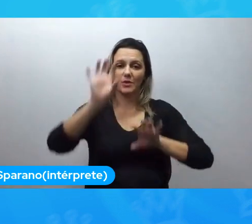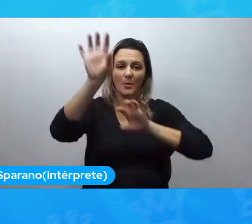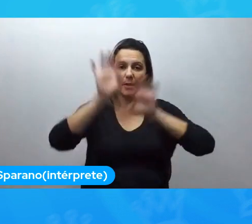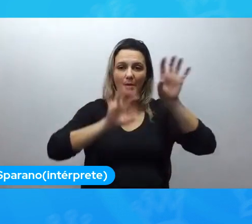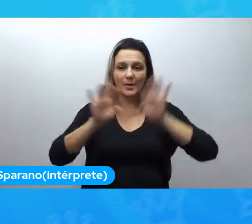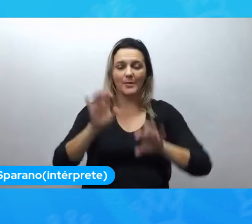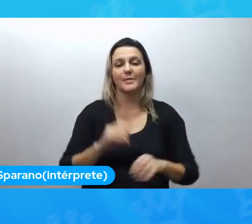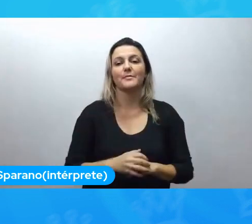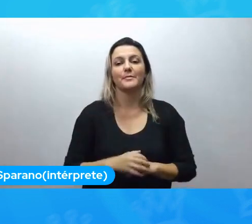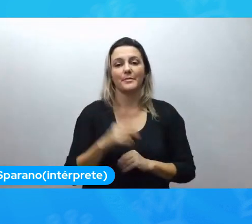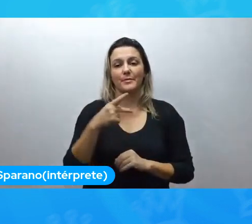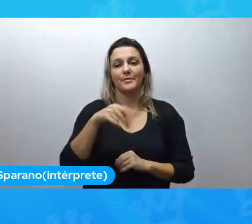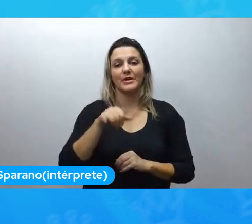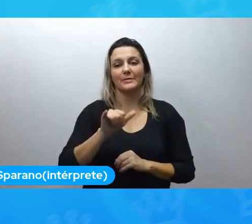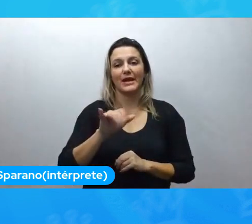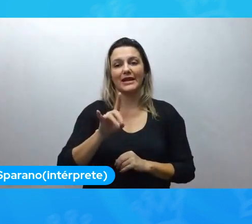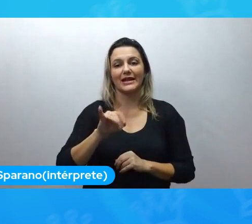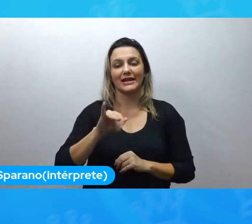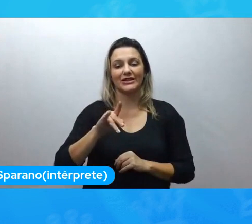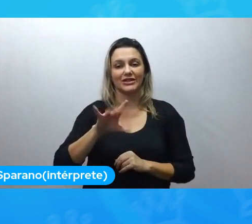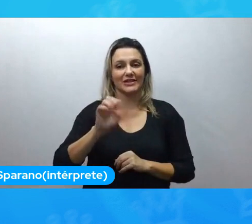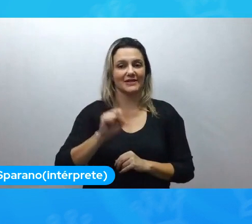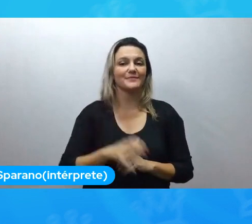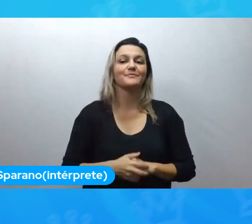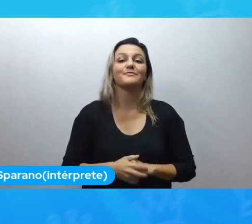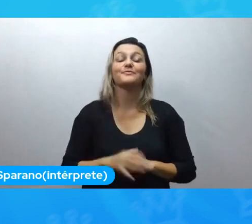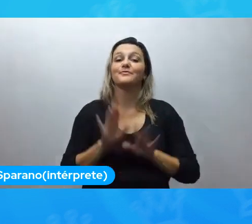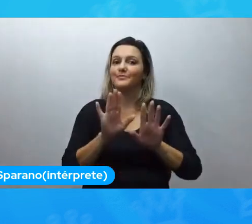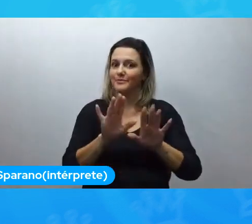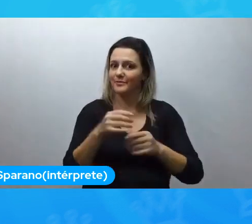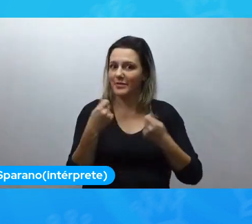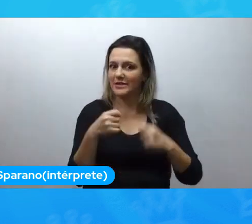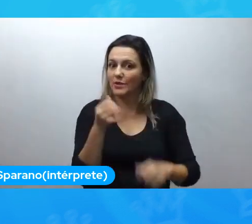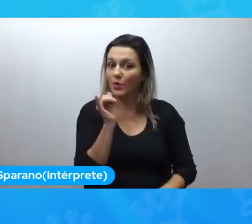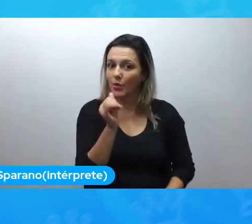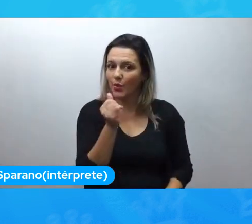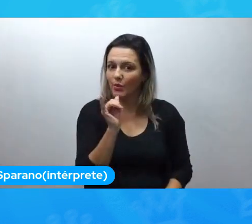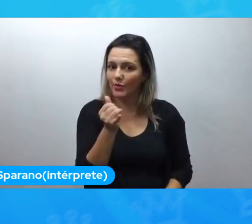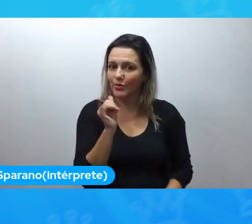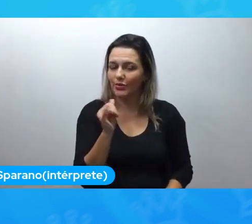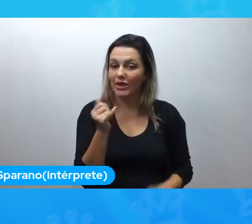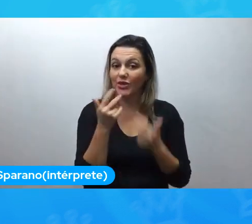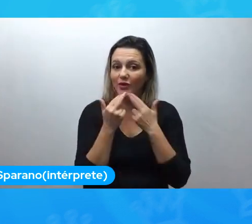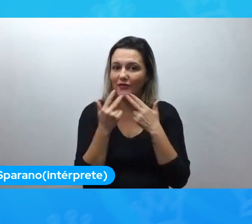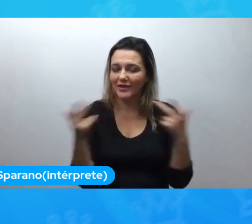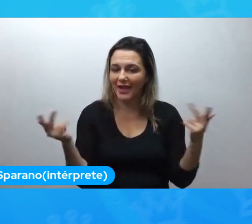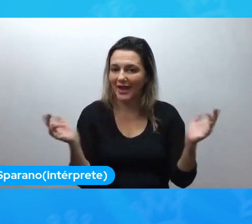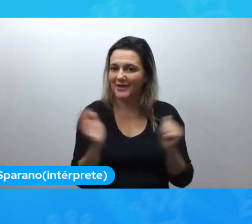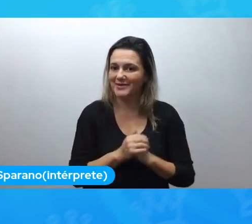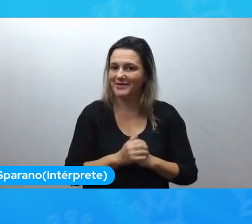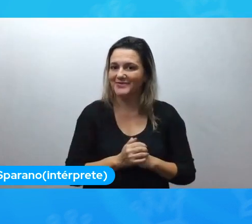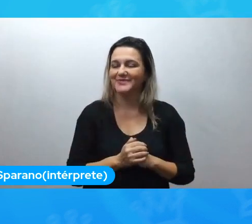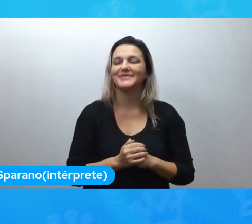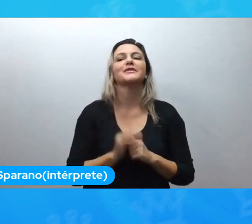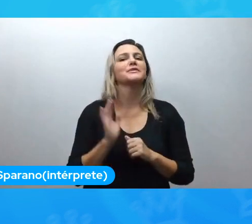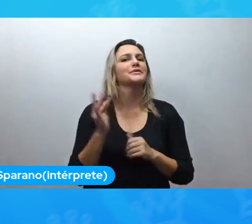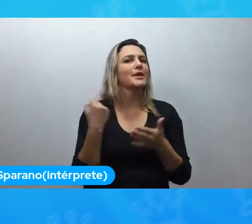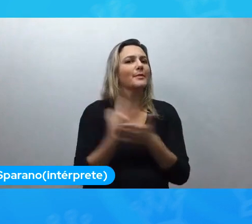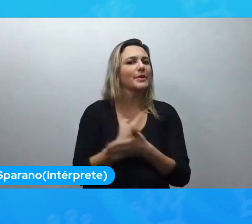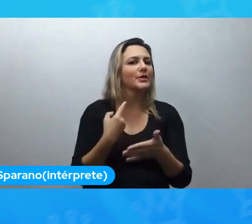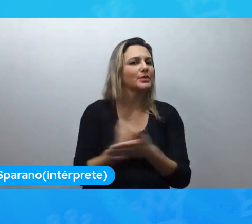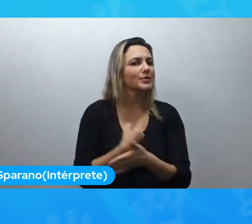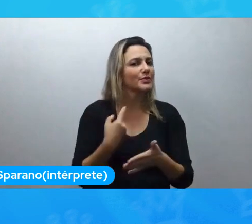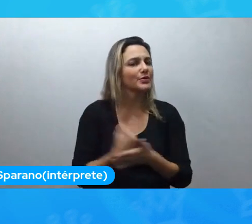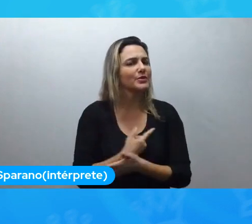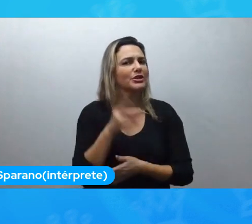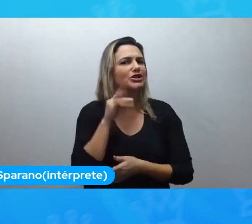mais... Ah, quase que eu ia esquecendo. Preciso contar uma novidade para vocês que tem muita gente já perguntando, já tem alguns dias.